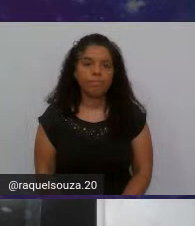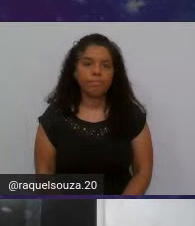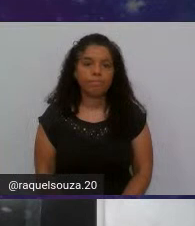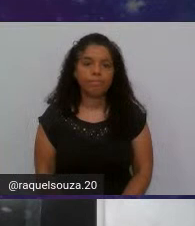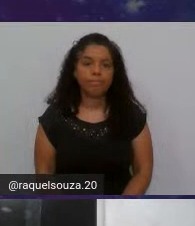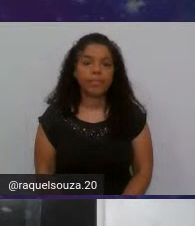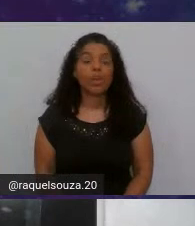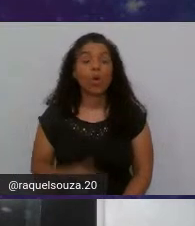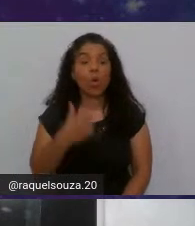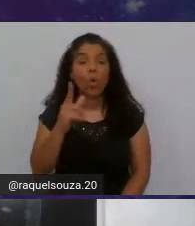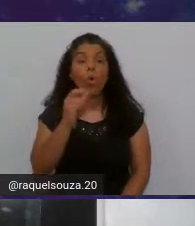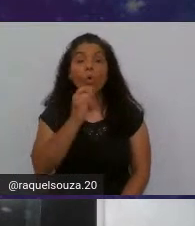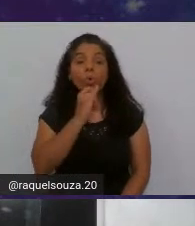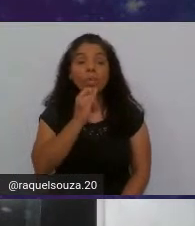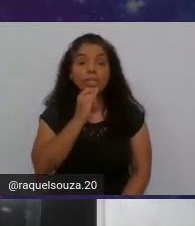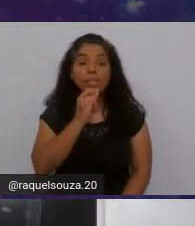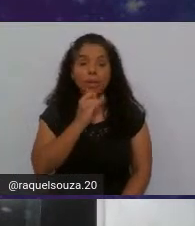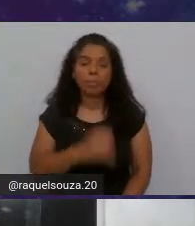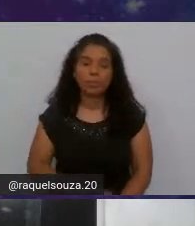O outro exemplo,